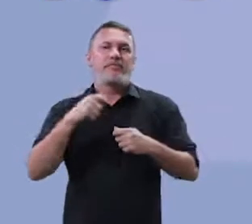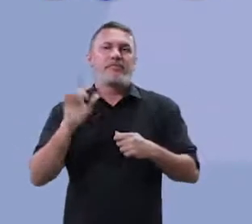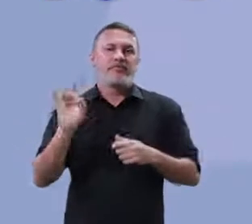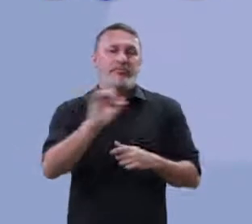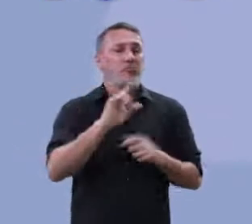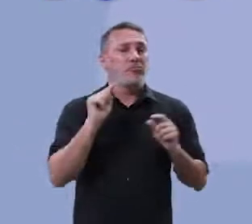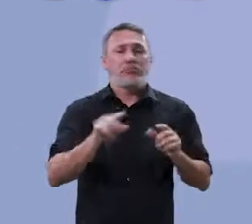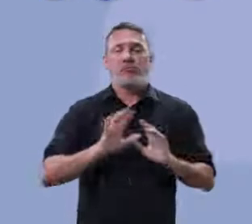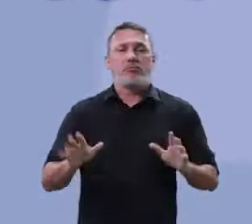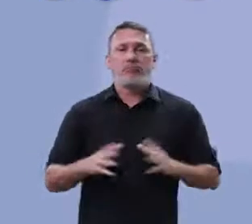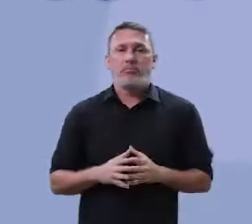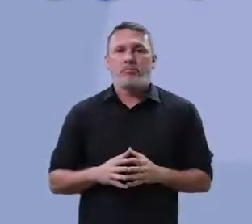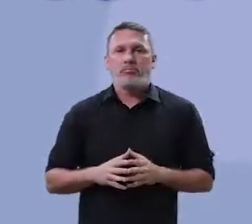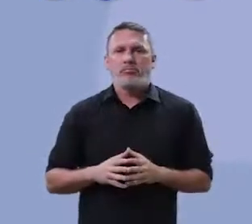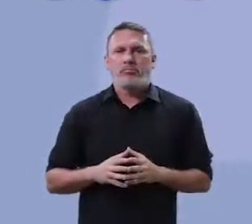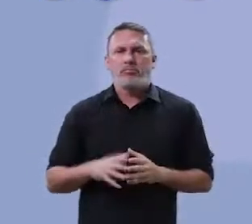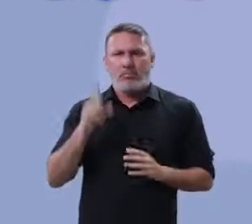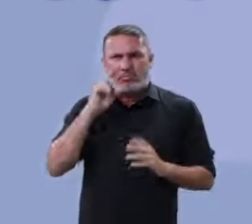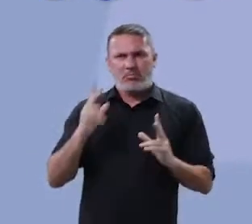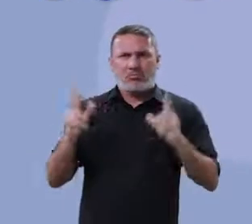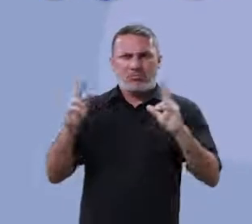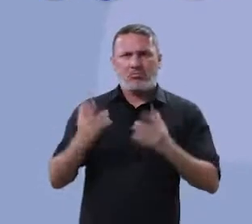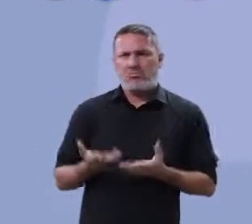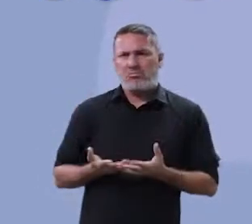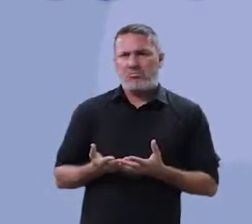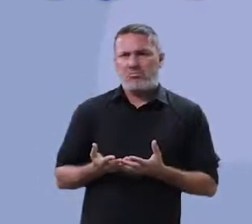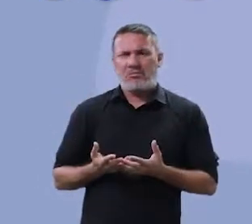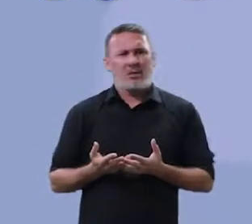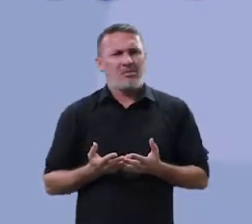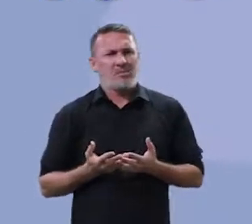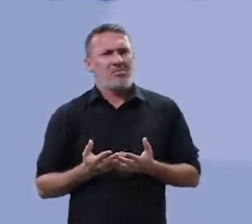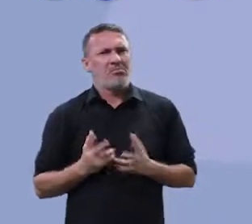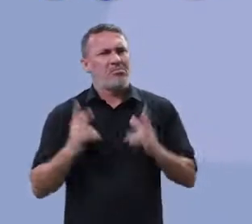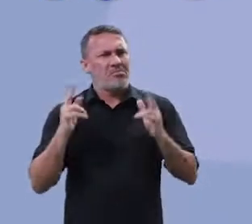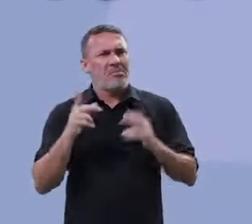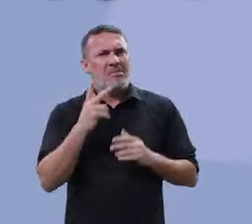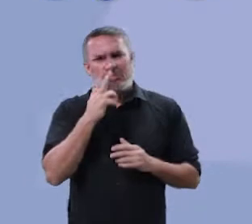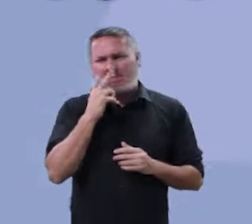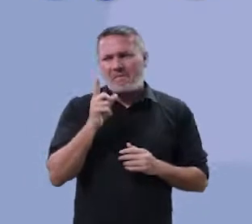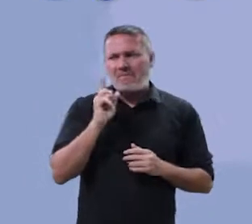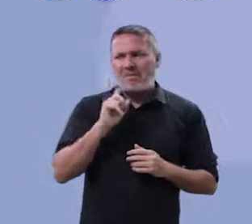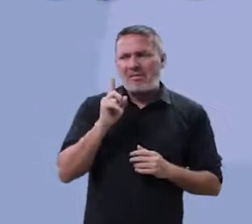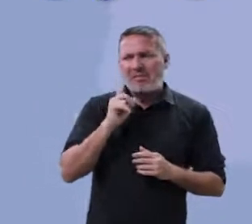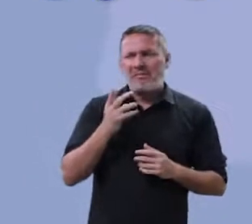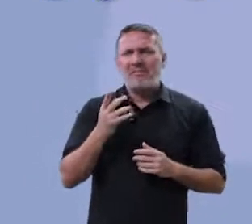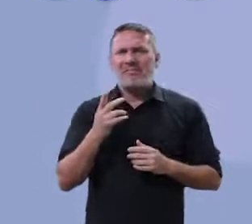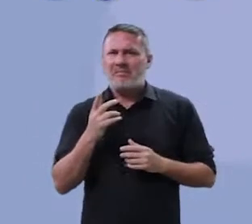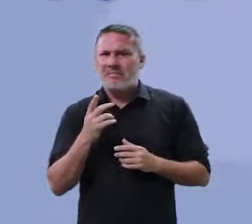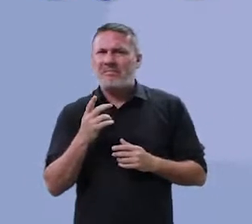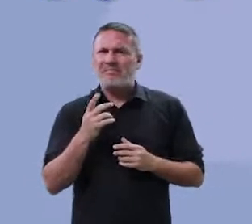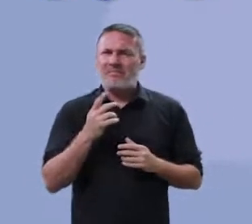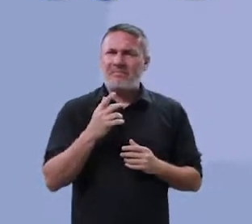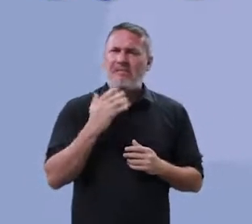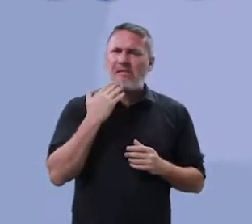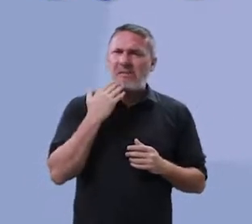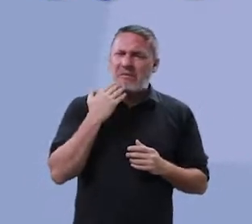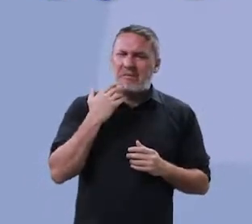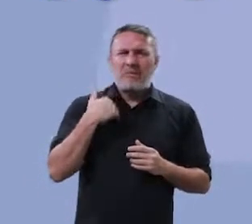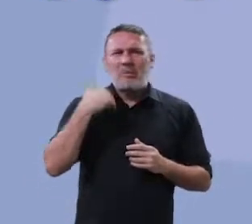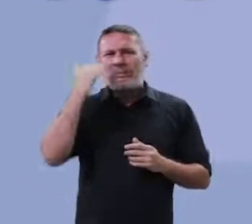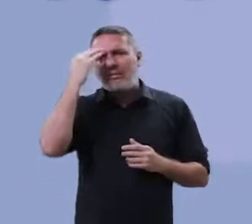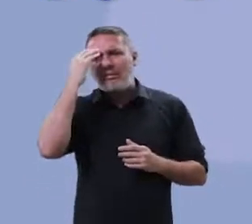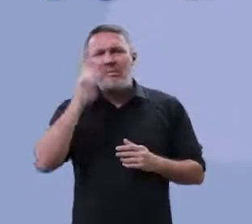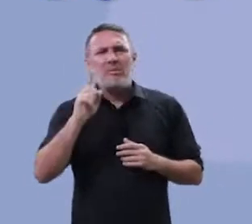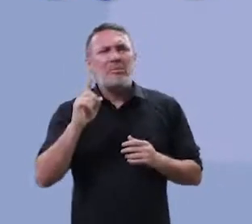administrativas. Ponto. Ué. Professor, aconteceu ali uma falha no entendimento. Eu não entendi,